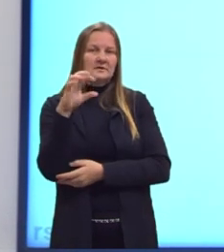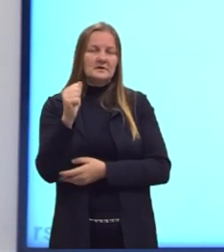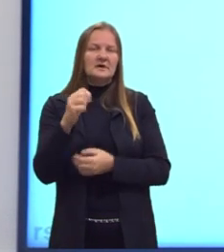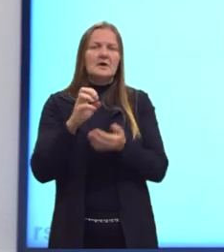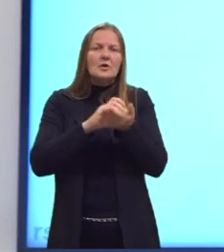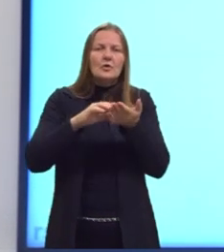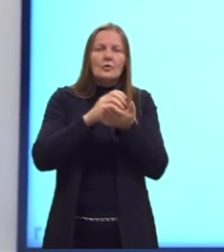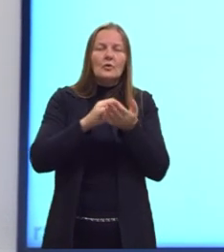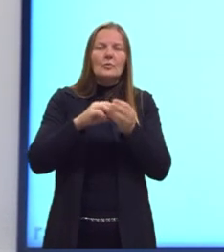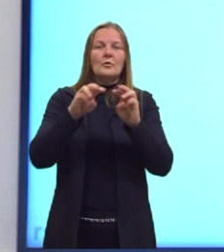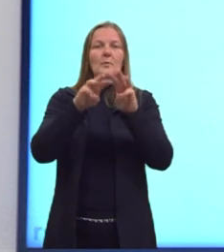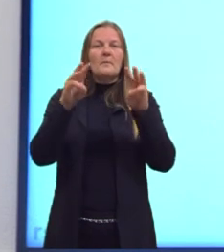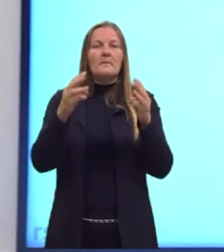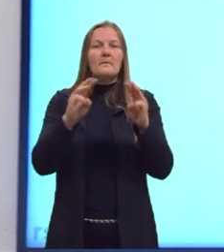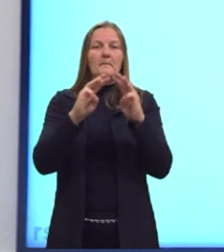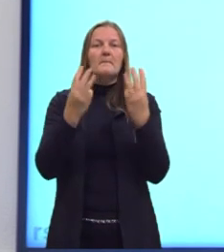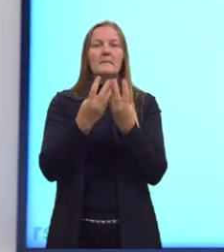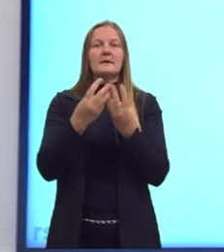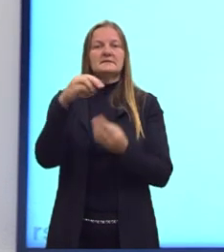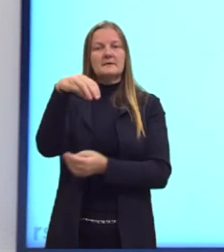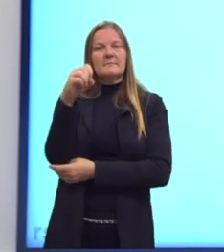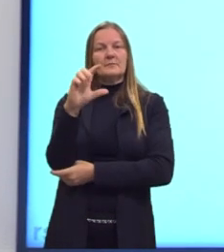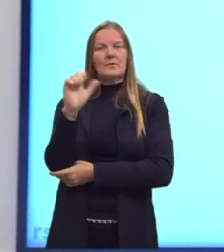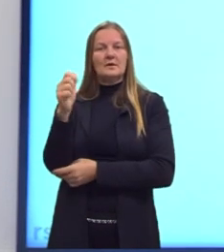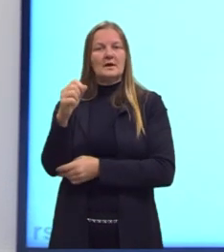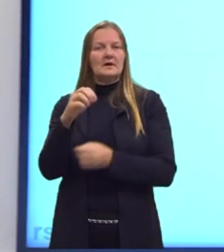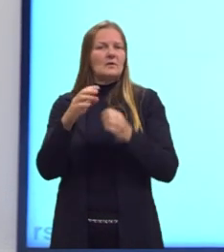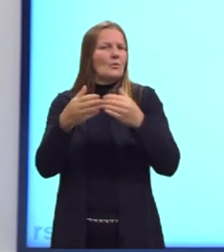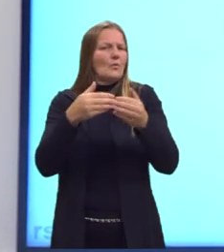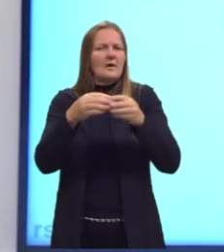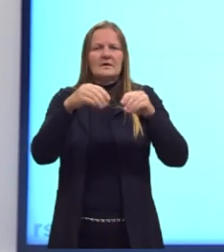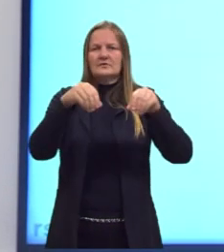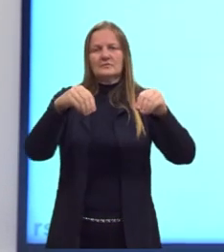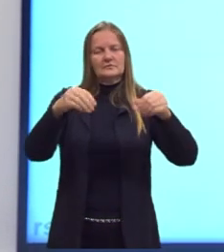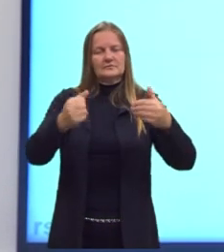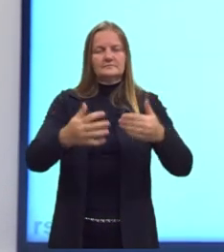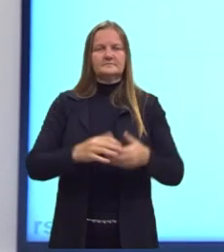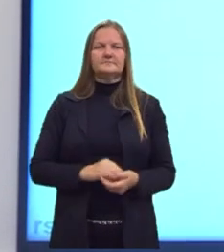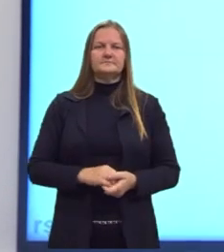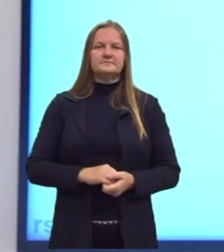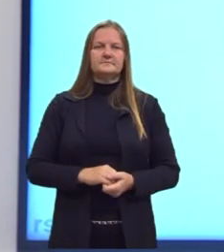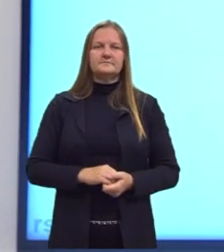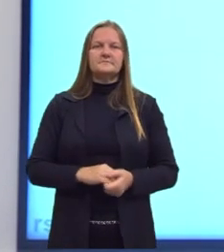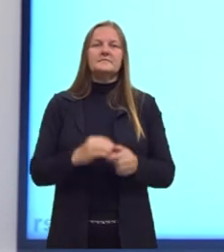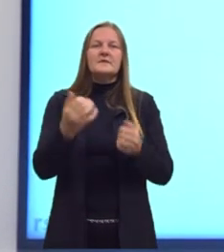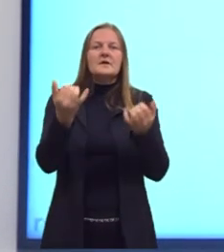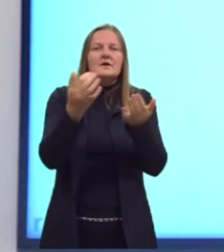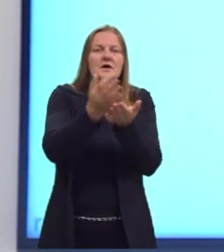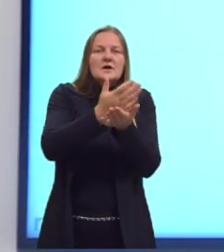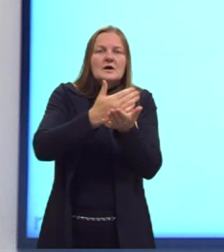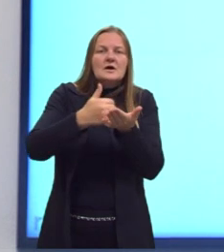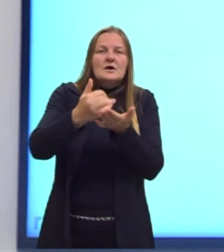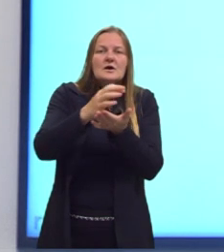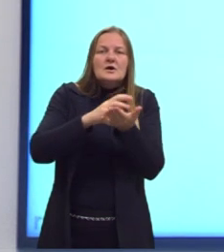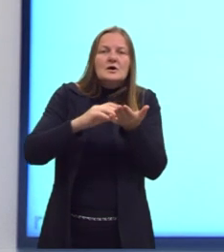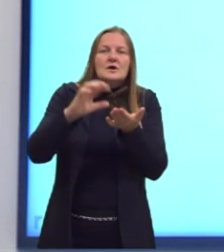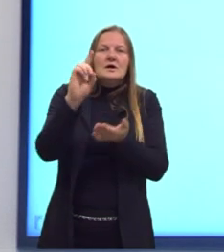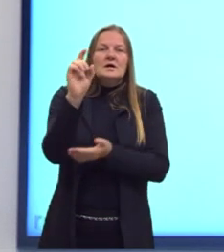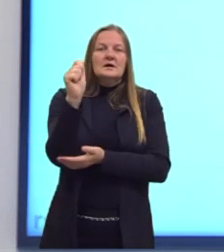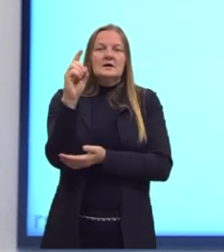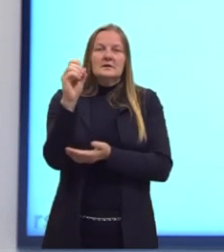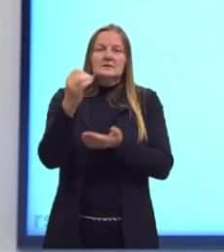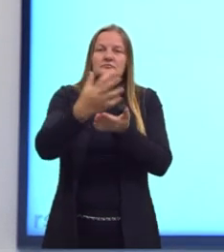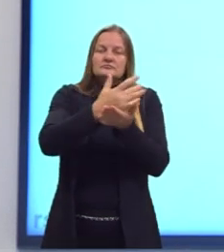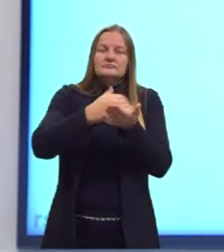calcular a massa molar, por exemplo, de uma determinada substância. Então, esses dados fornecidos no enunciado, eles podem